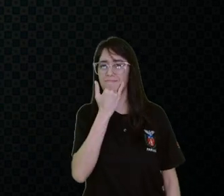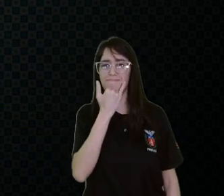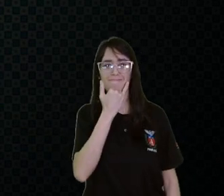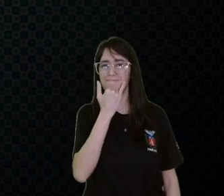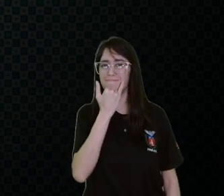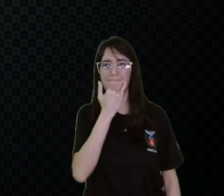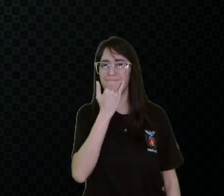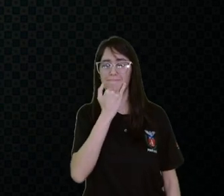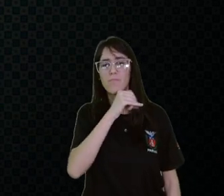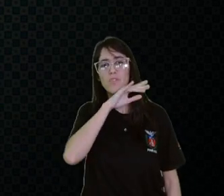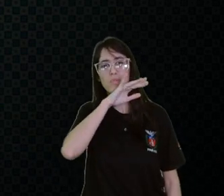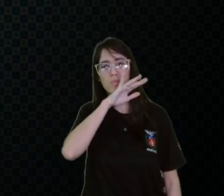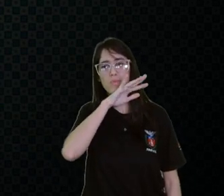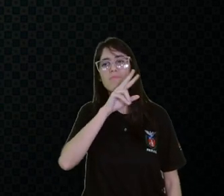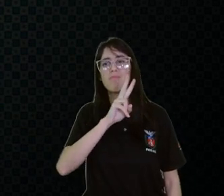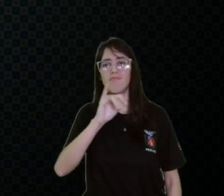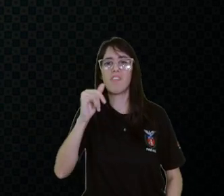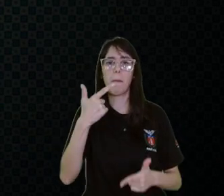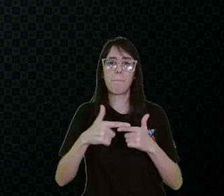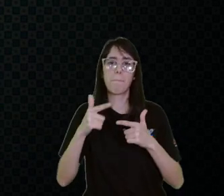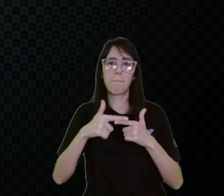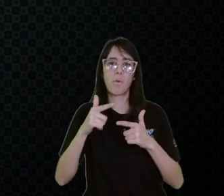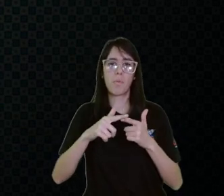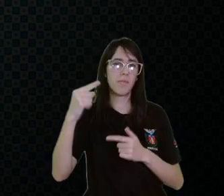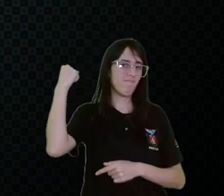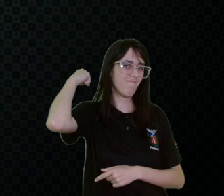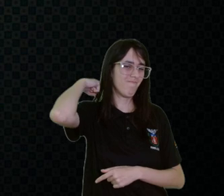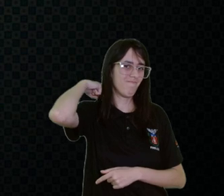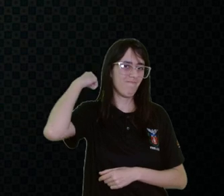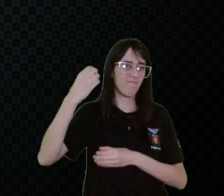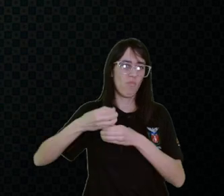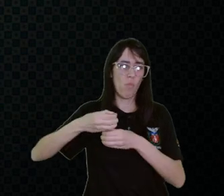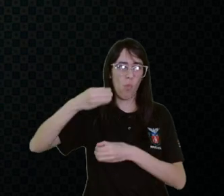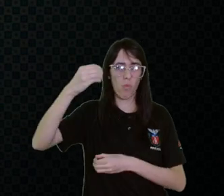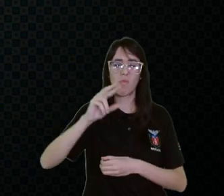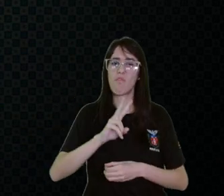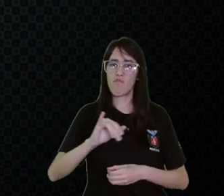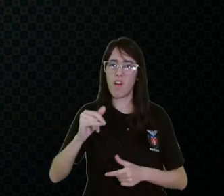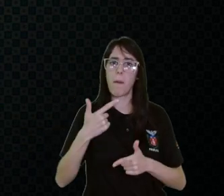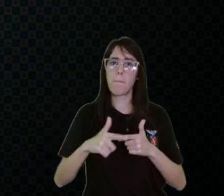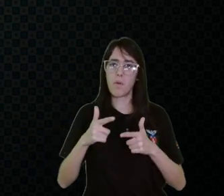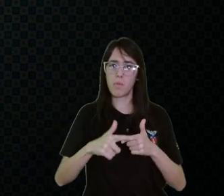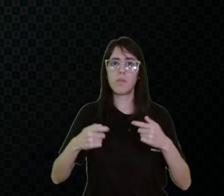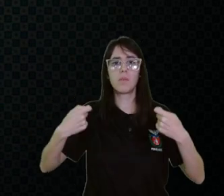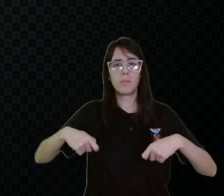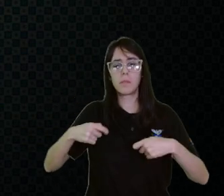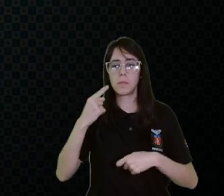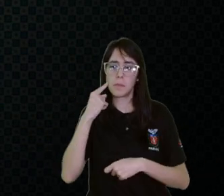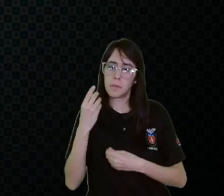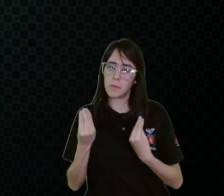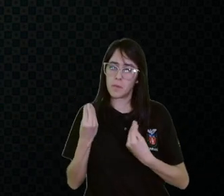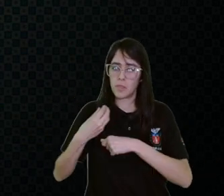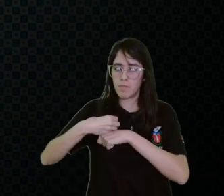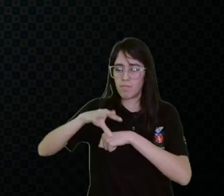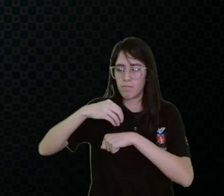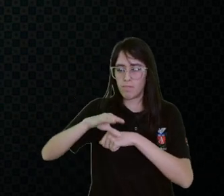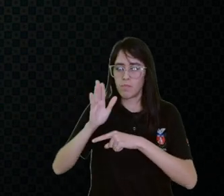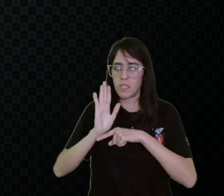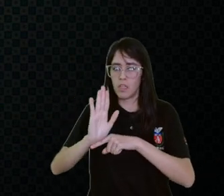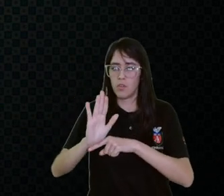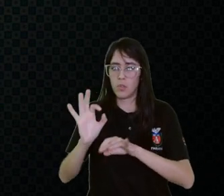vai desenvolver aqui um problema de coluna, tá? Então, ele não está bem posicionado, então, eu posso indicar, eu posso